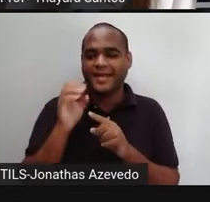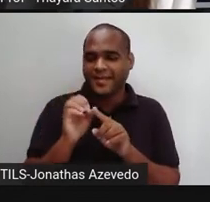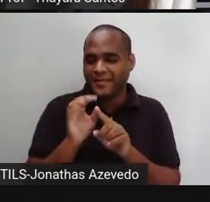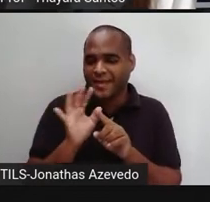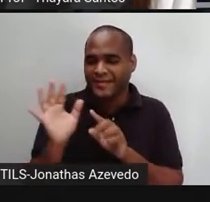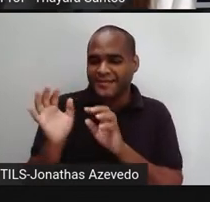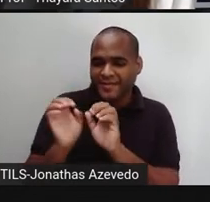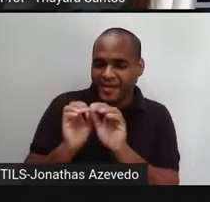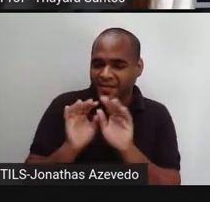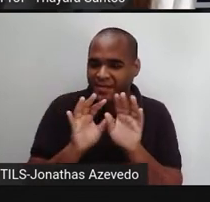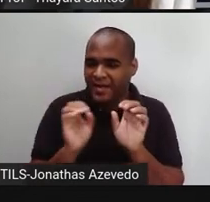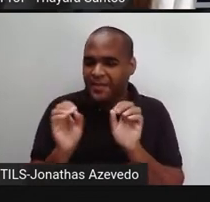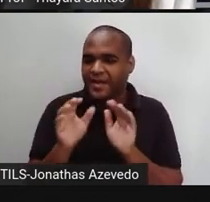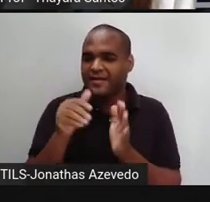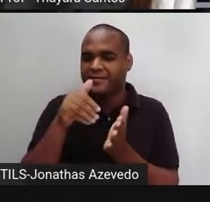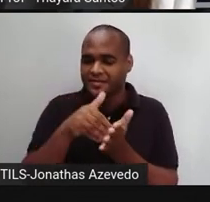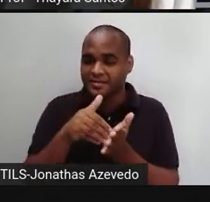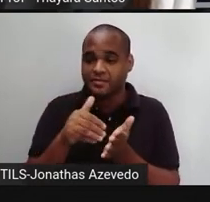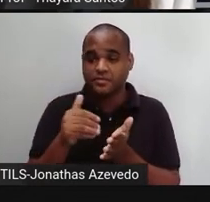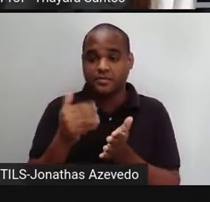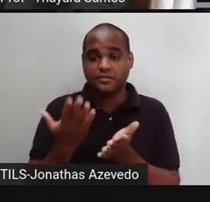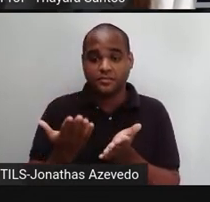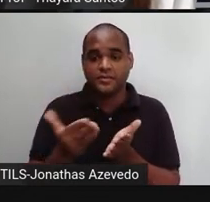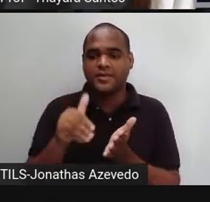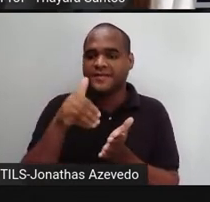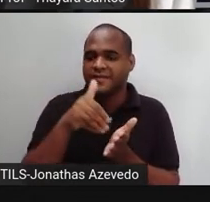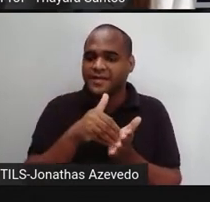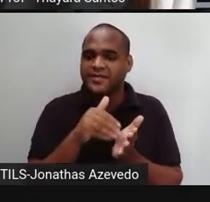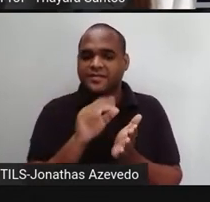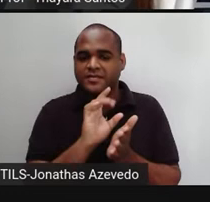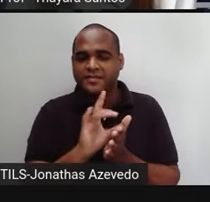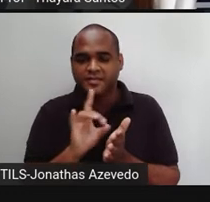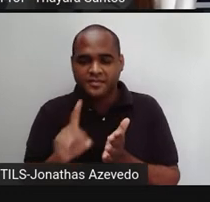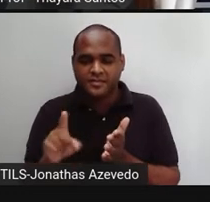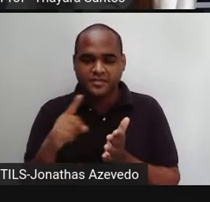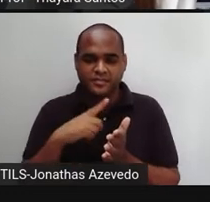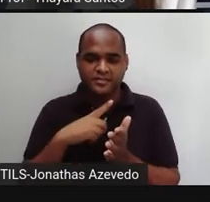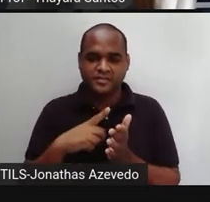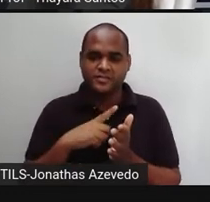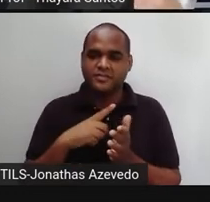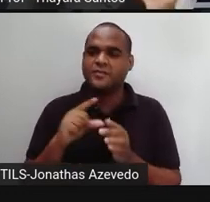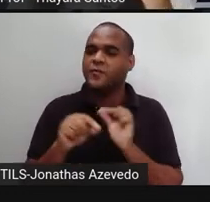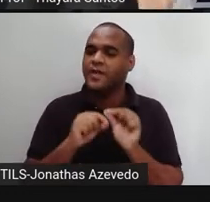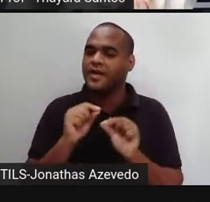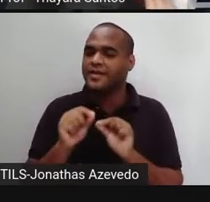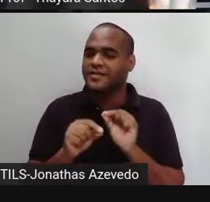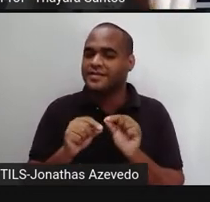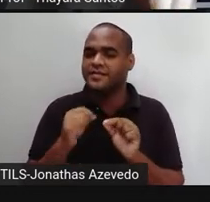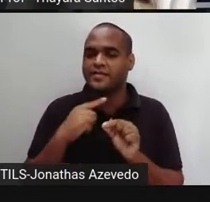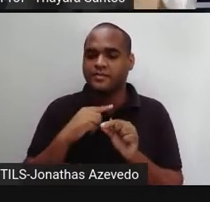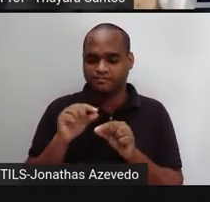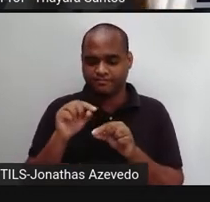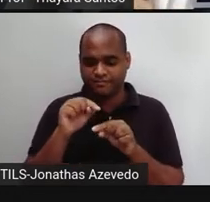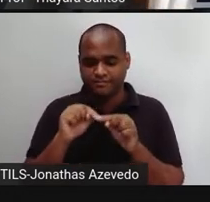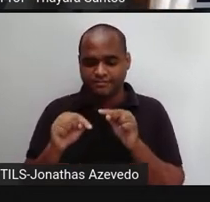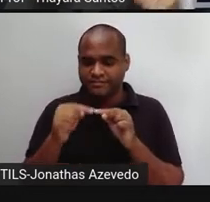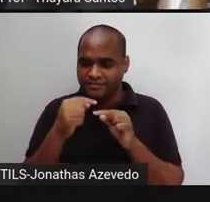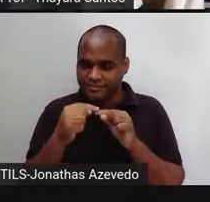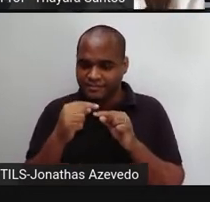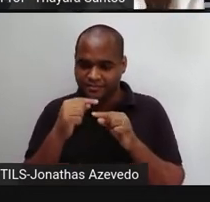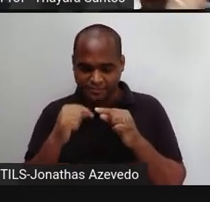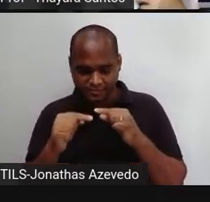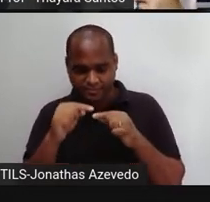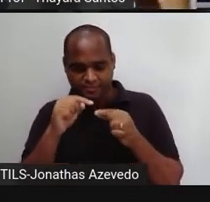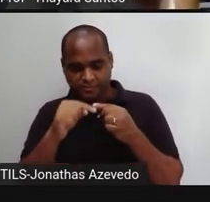aqui finais. E no final de cada raminho desse, no final de cada bronquilo, a gente tem um saco, que a gente chama de saco